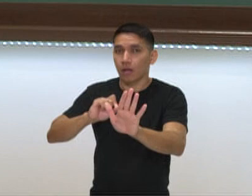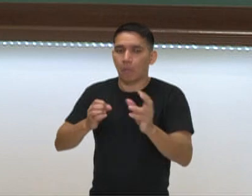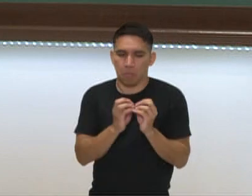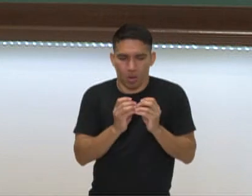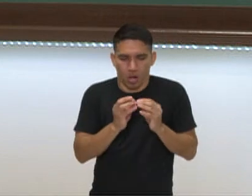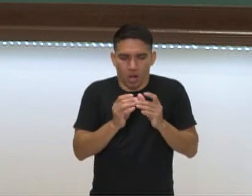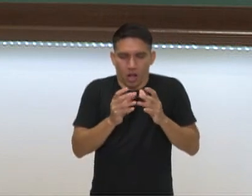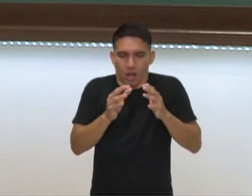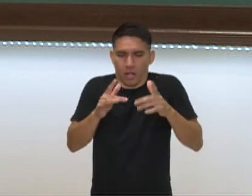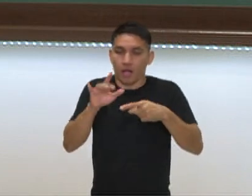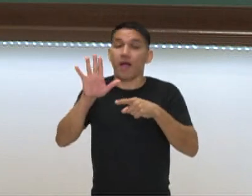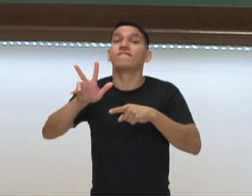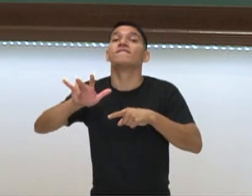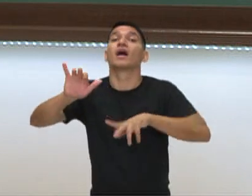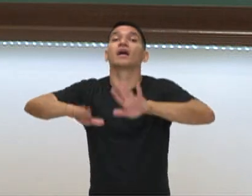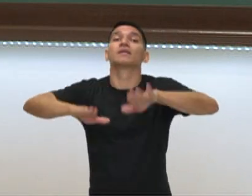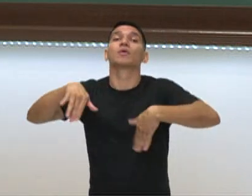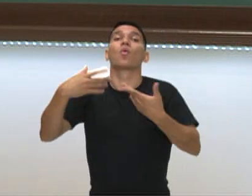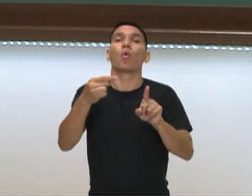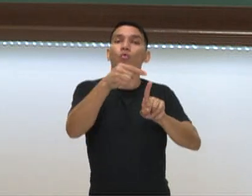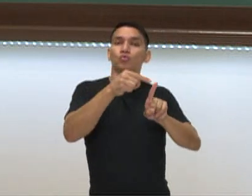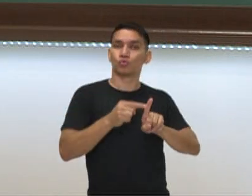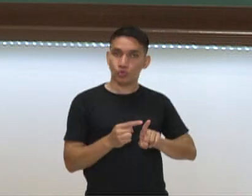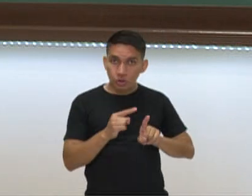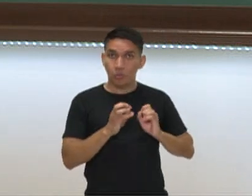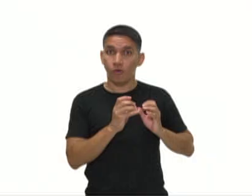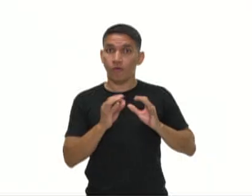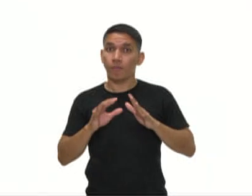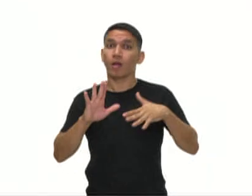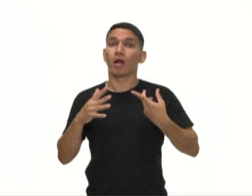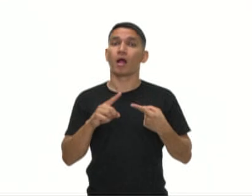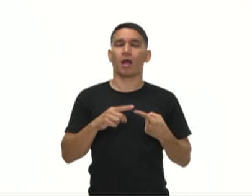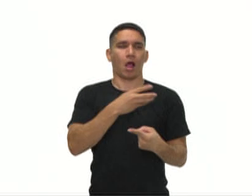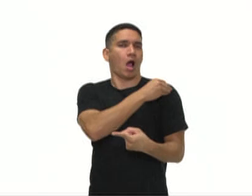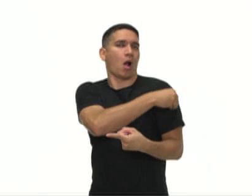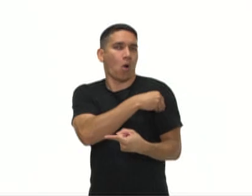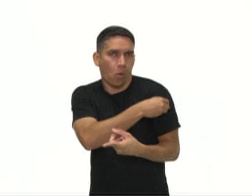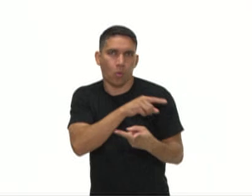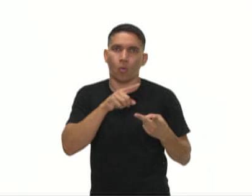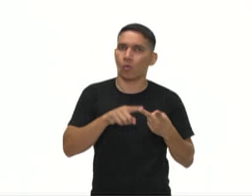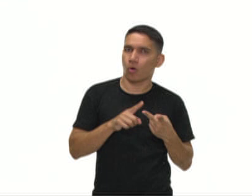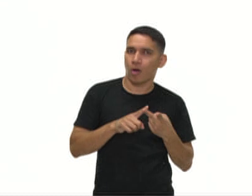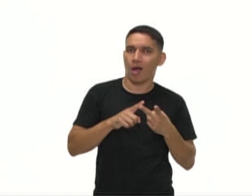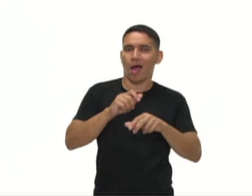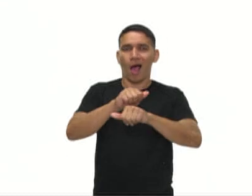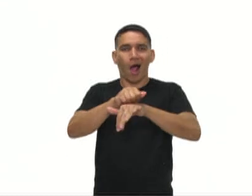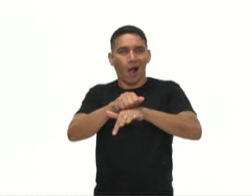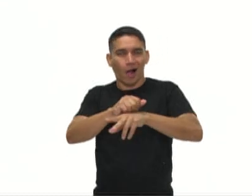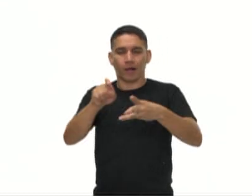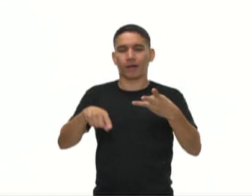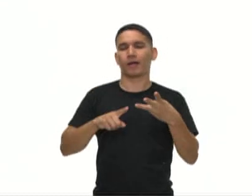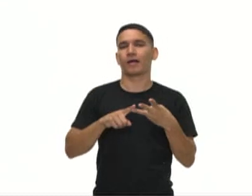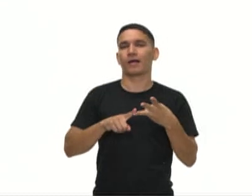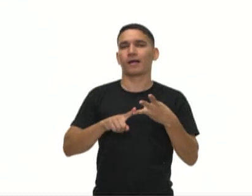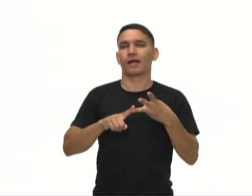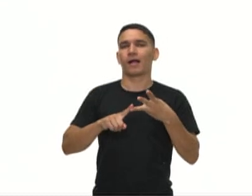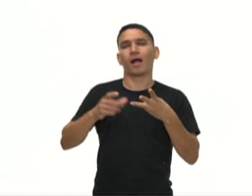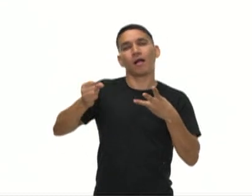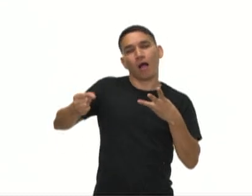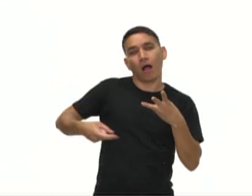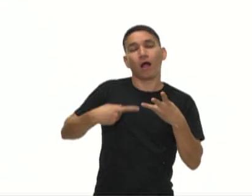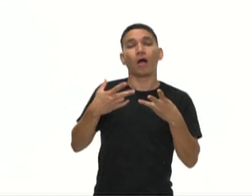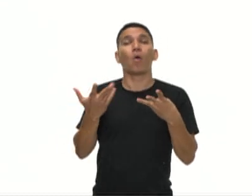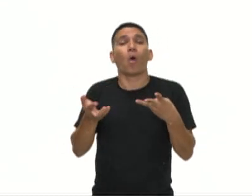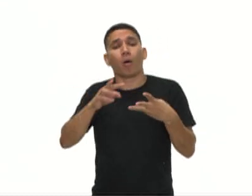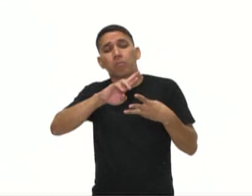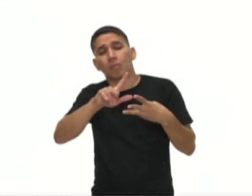nós vamos ter o tipo final ali dizendo, como fermentação alcoólica, fermentação acética, fermentação lática, e nós vamos ver